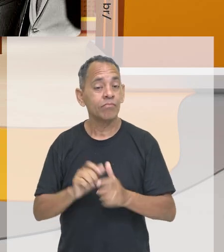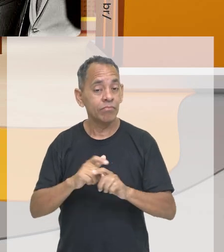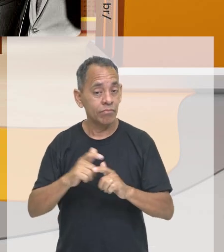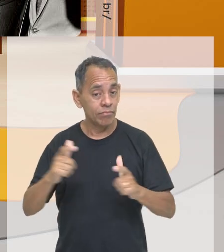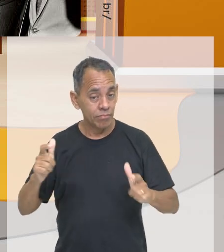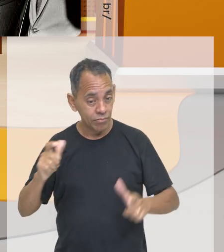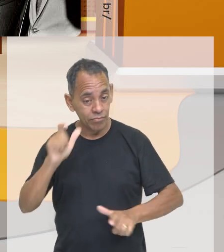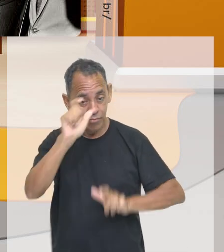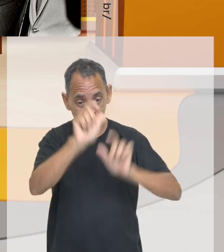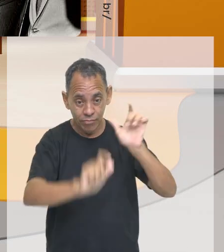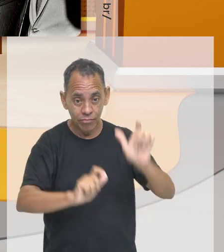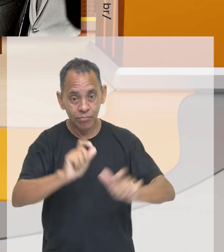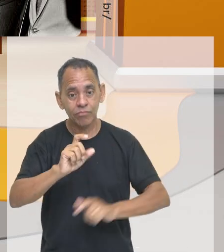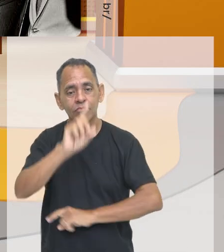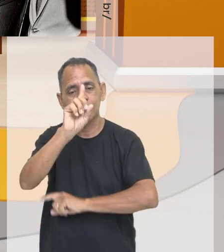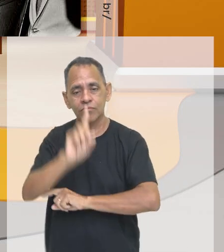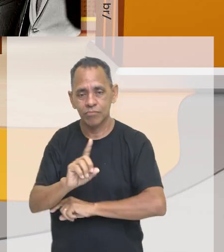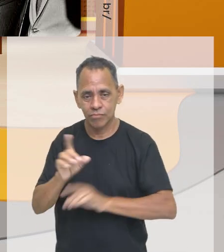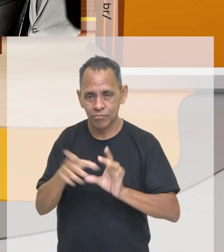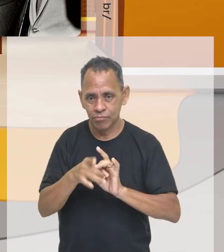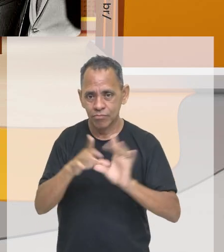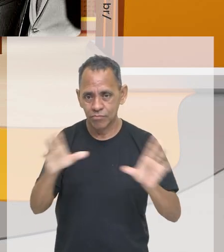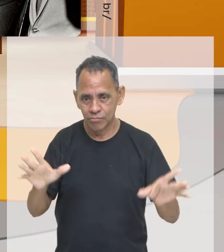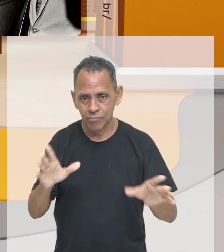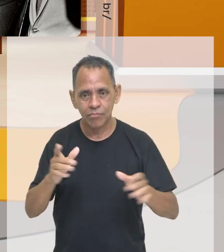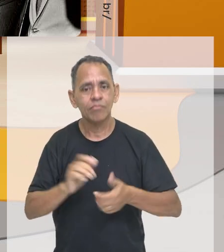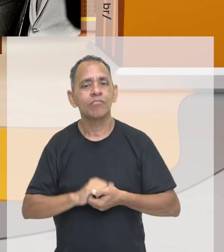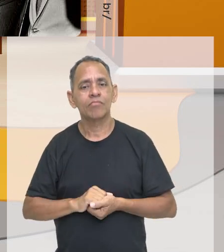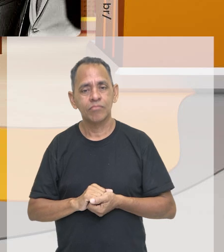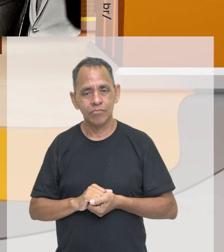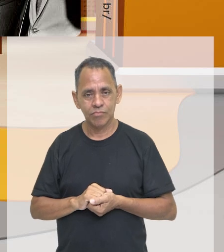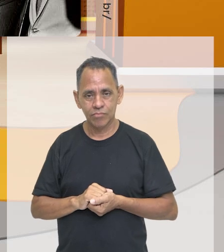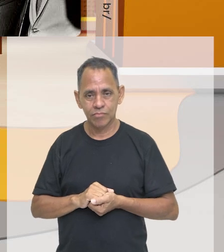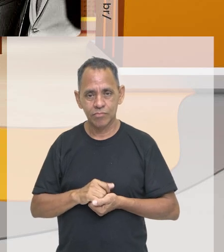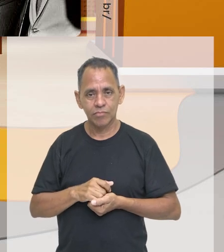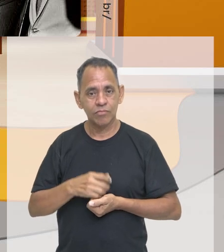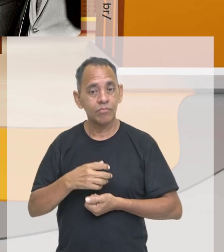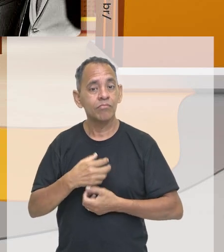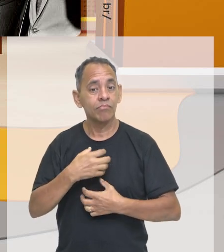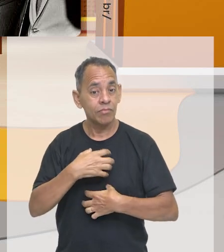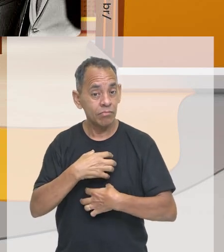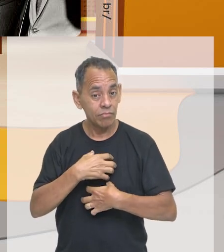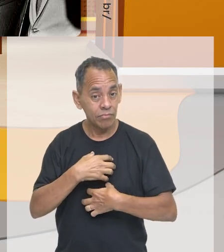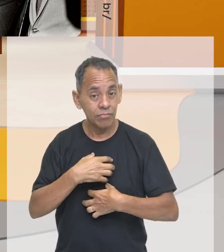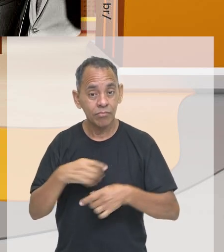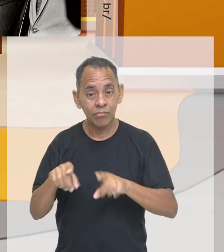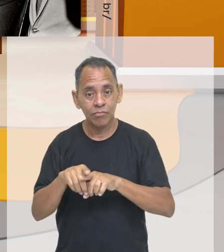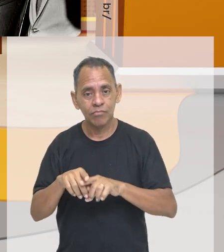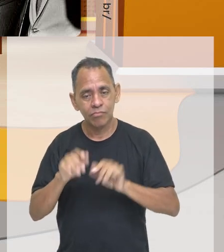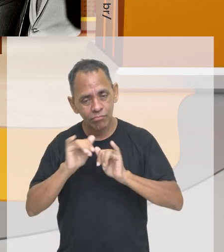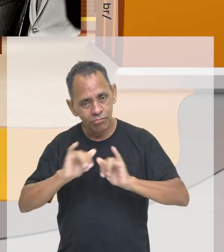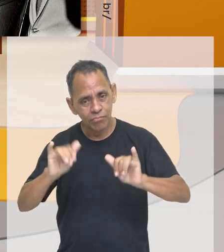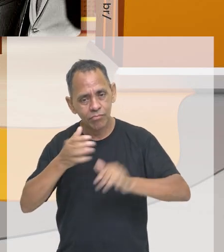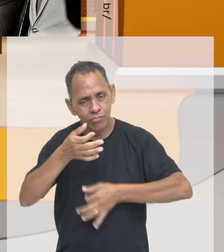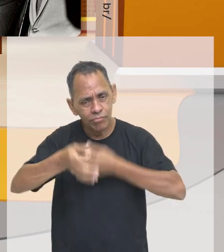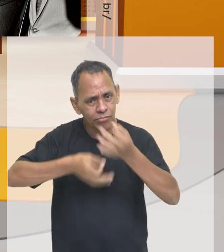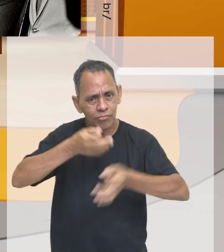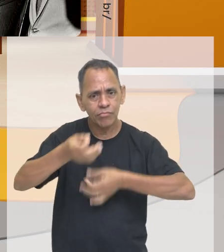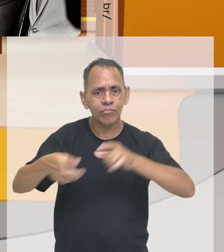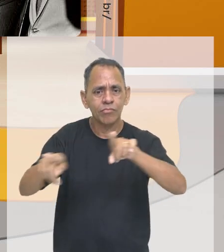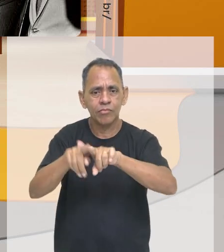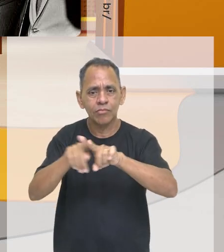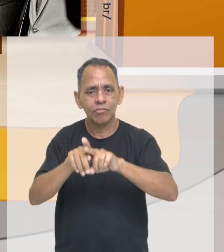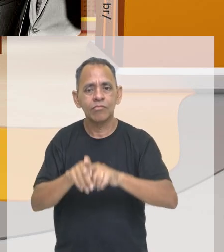liberdade de vida, direito à liberdade de expressão, direito à propriedade privada. E ela tem esse nome também